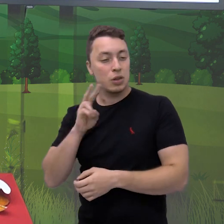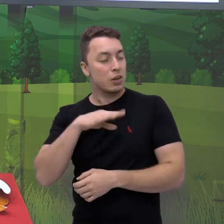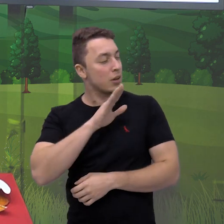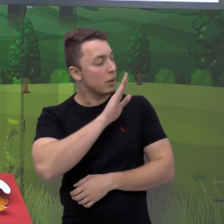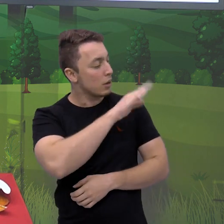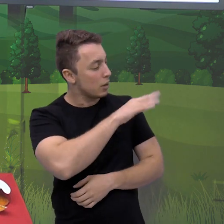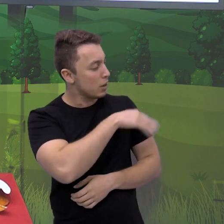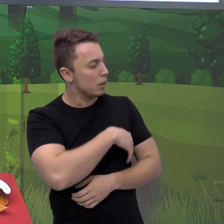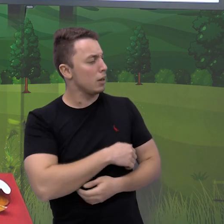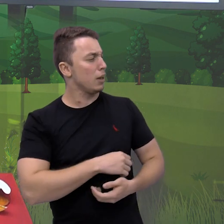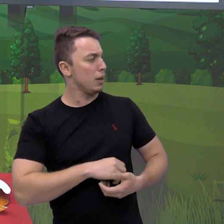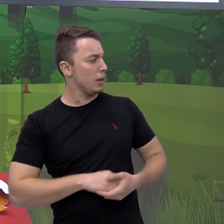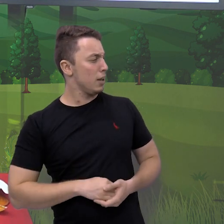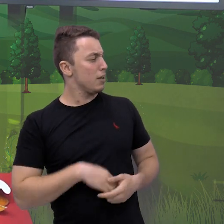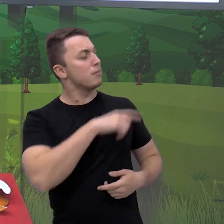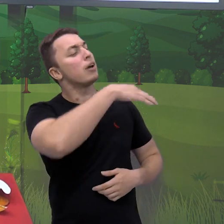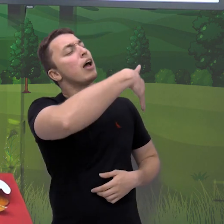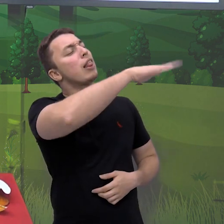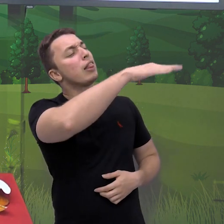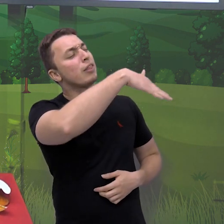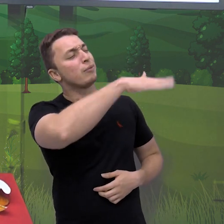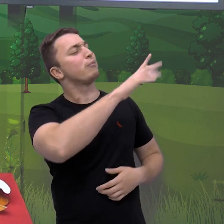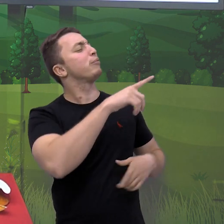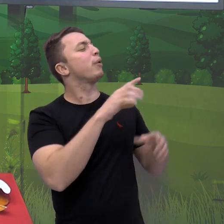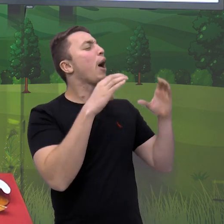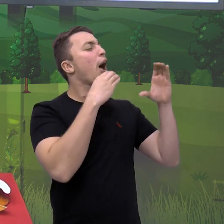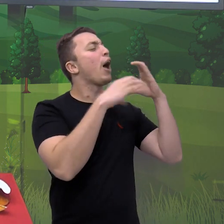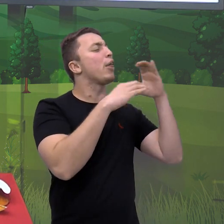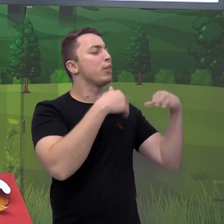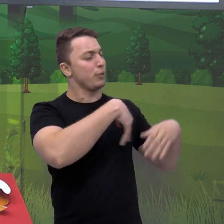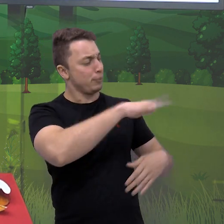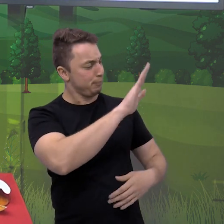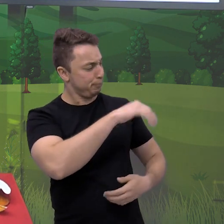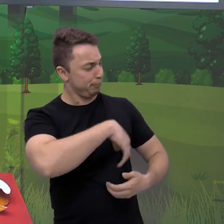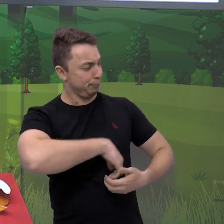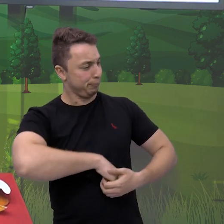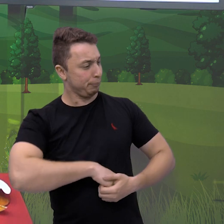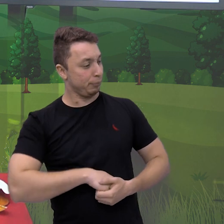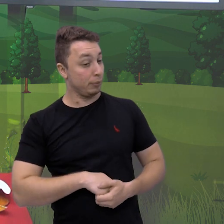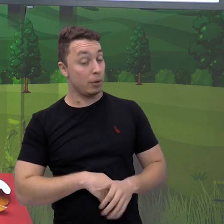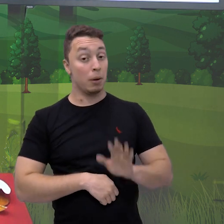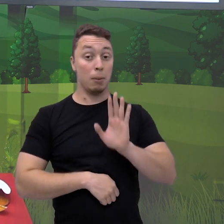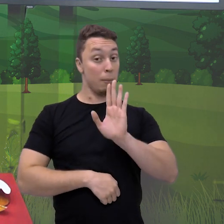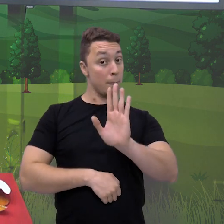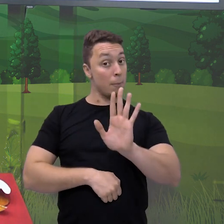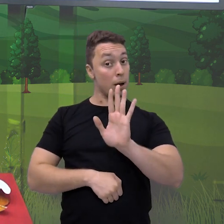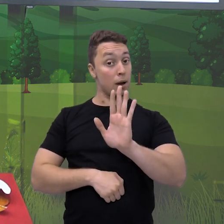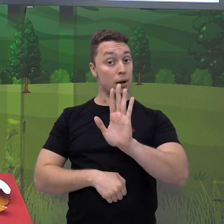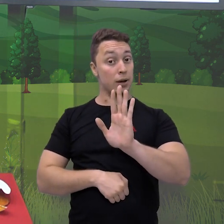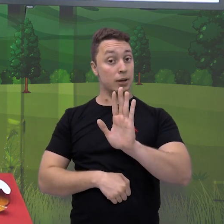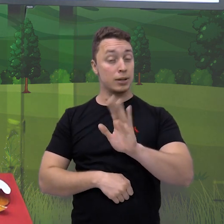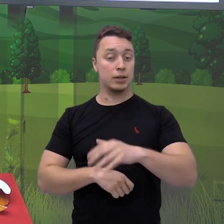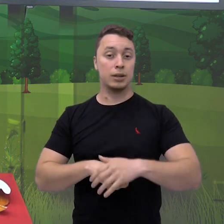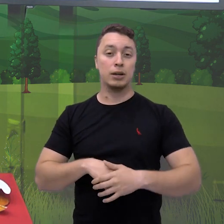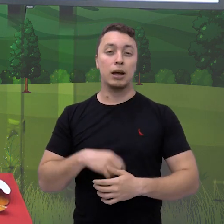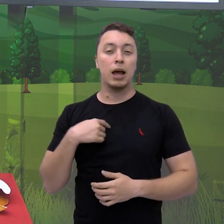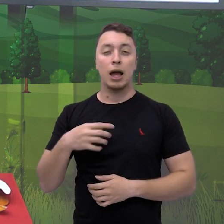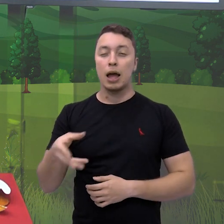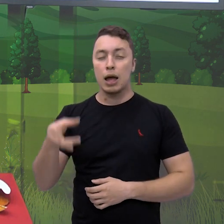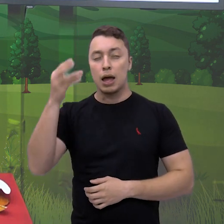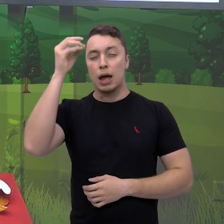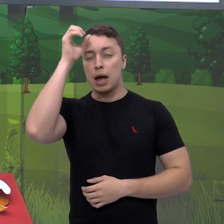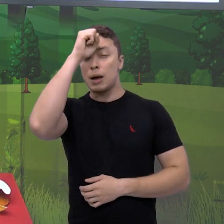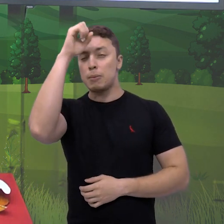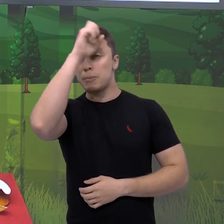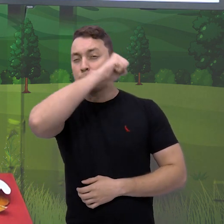olha dona cigarra, vá cantar por aí. No entanto, elas aprenderam uma coisa